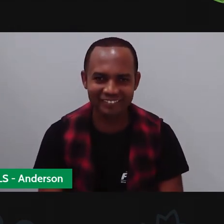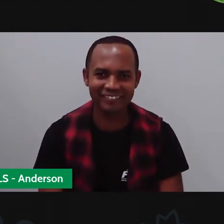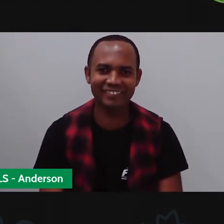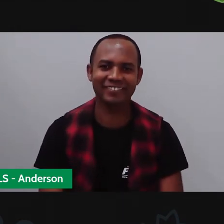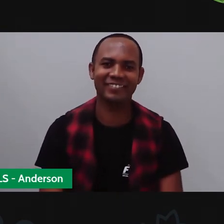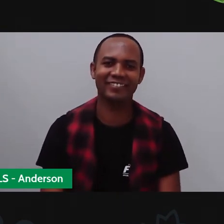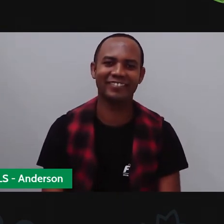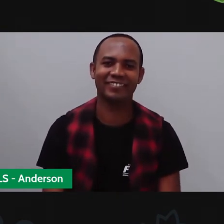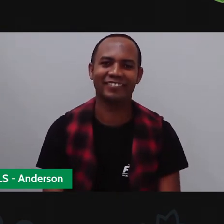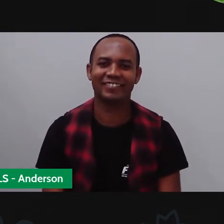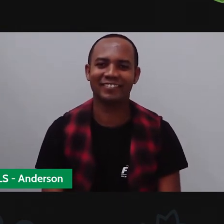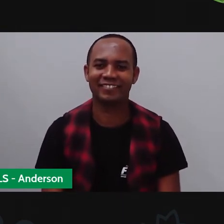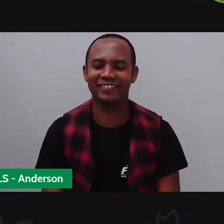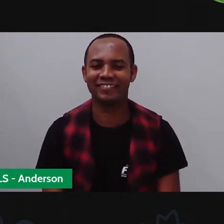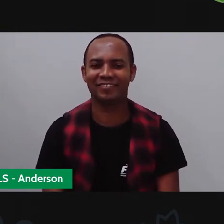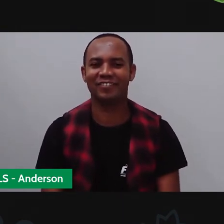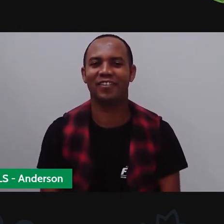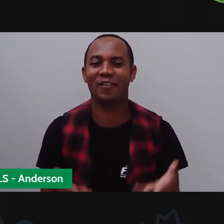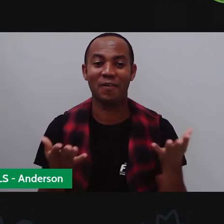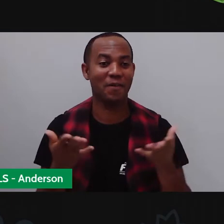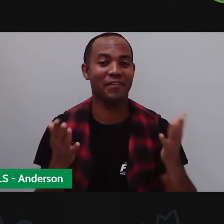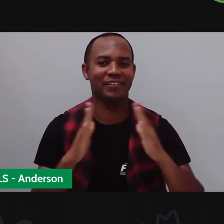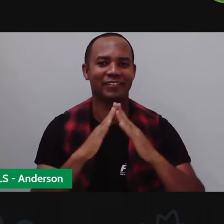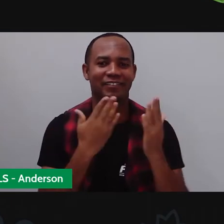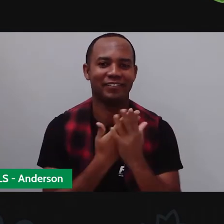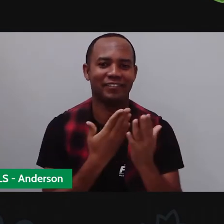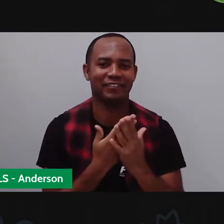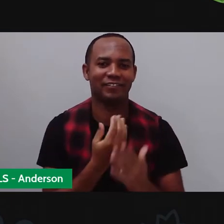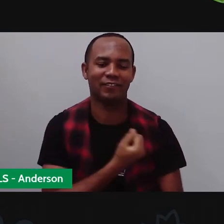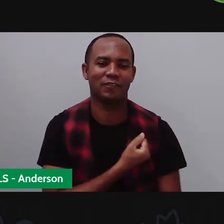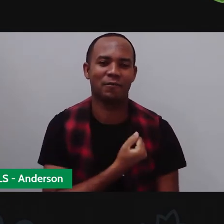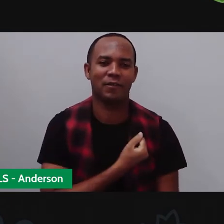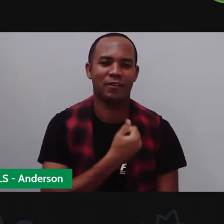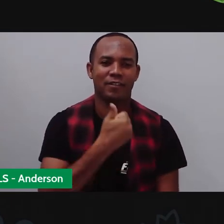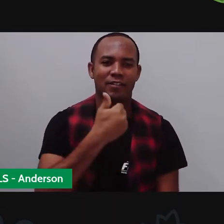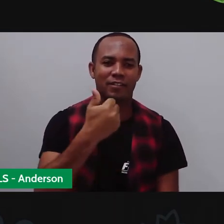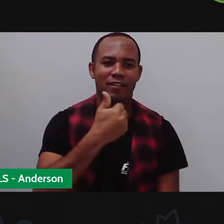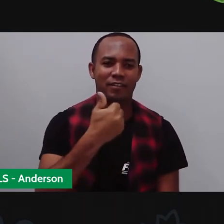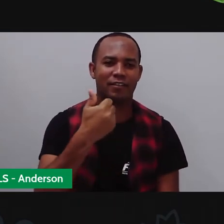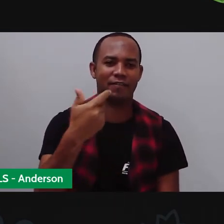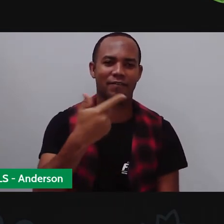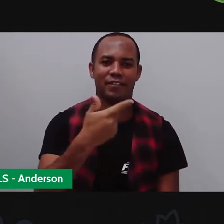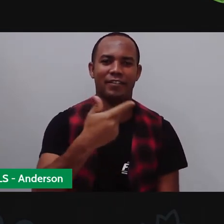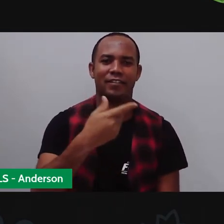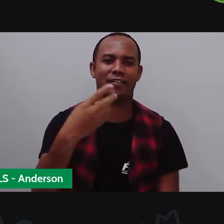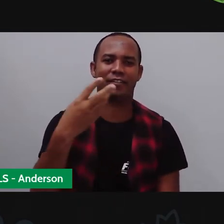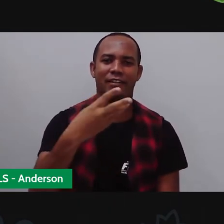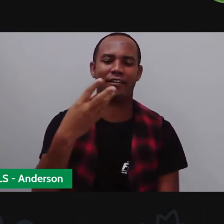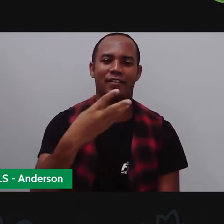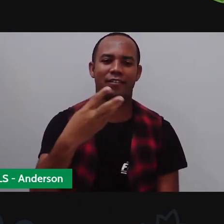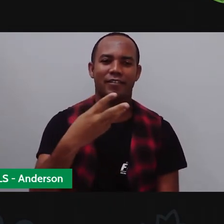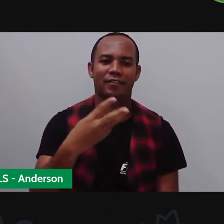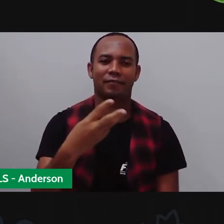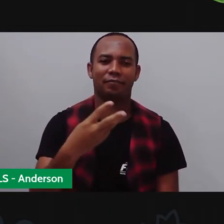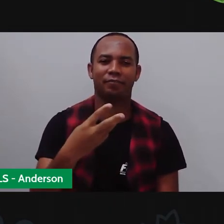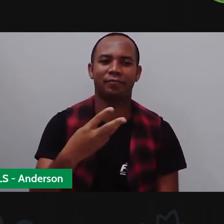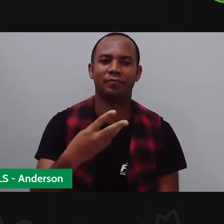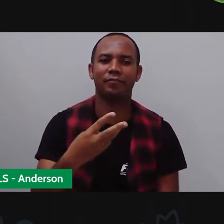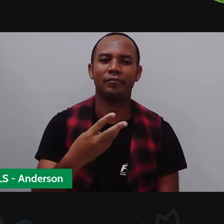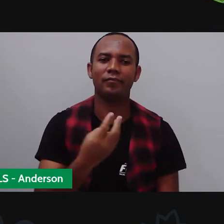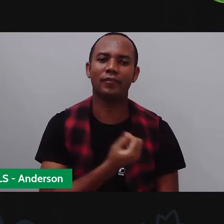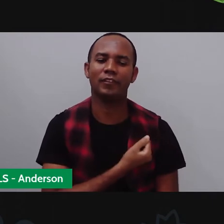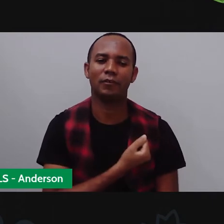Ai, gente, nossa aula de número 123, aí a gente tá contagem regressiva pra número 150,